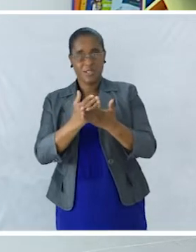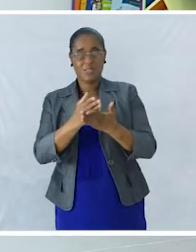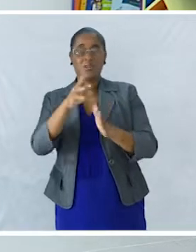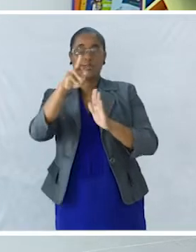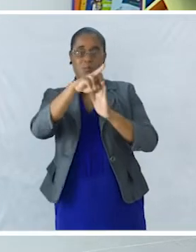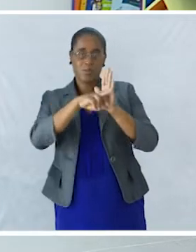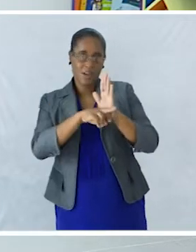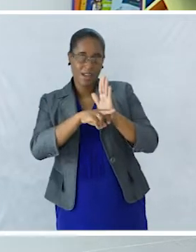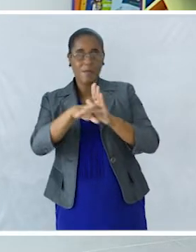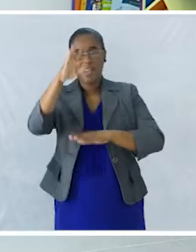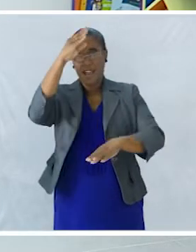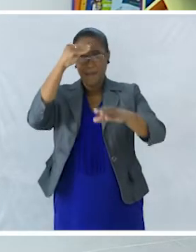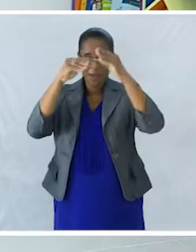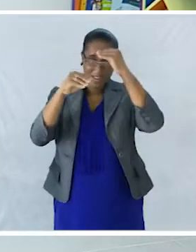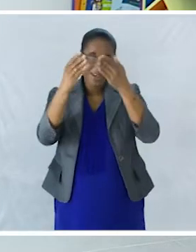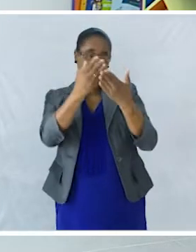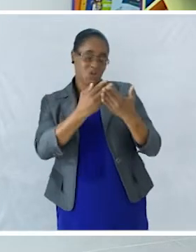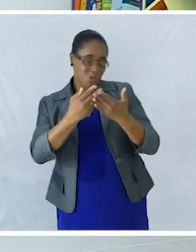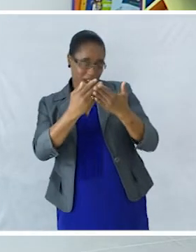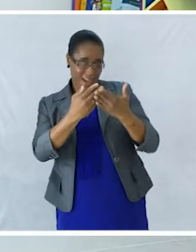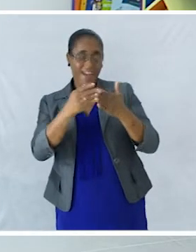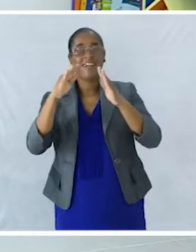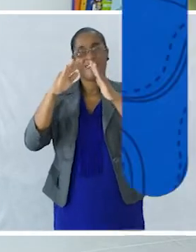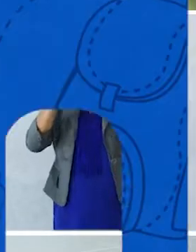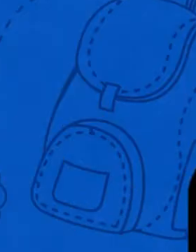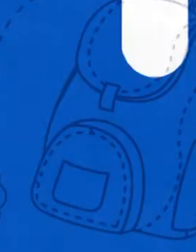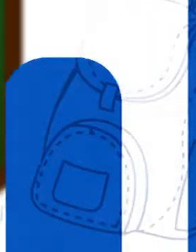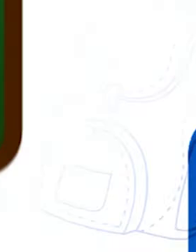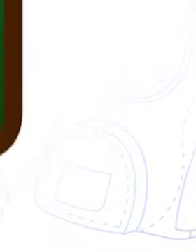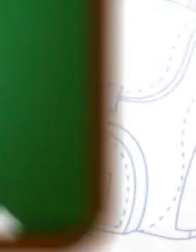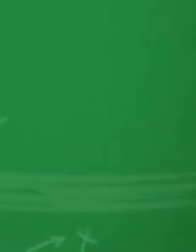programa Aprender e Estudar em Casa.